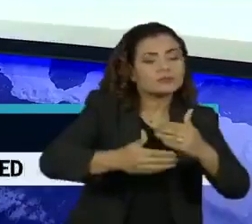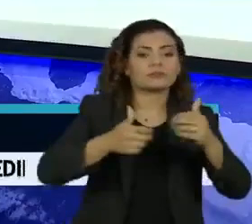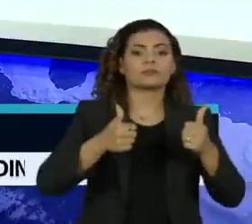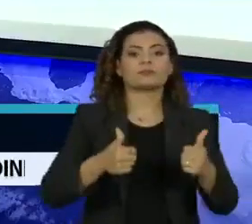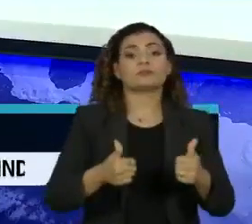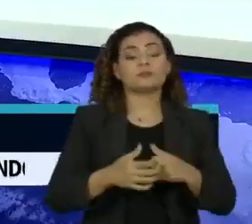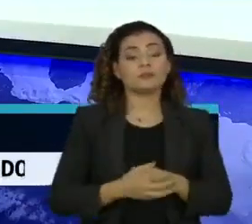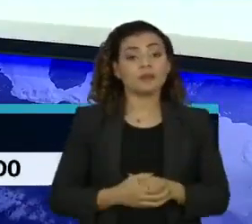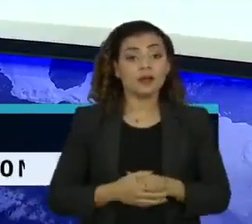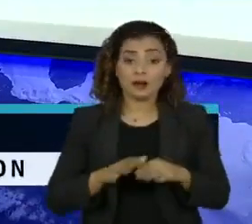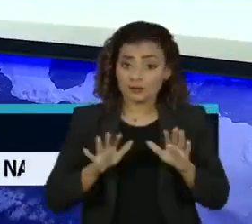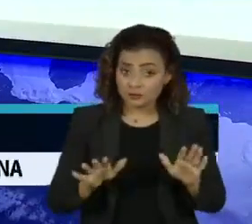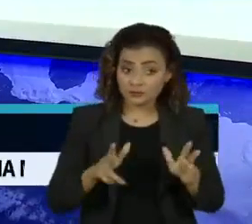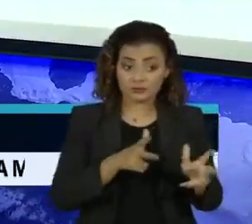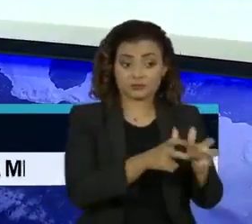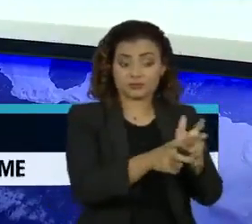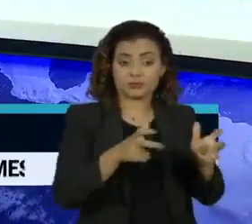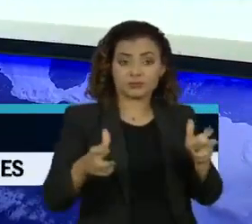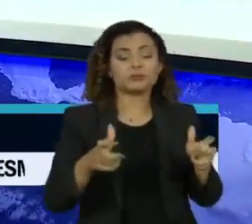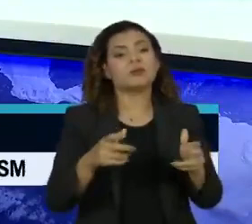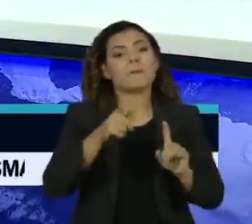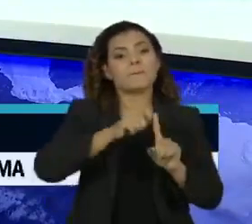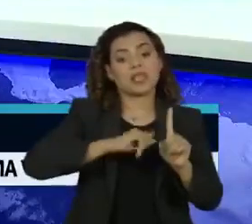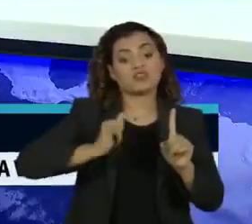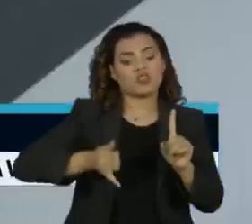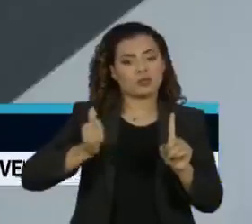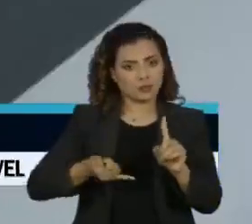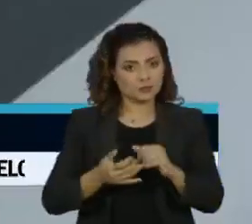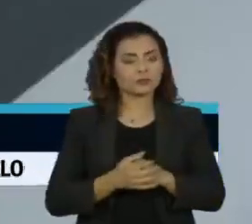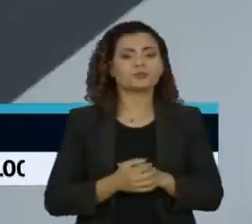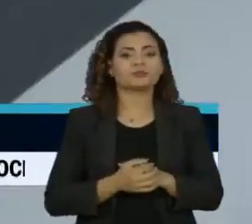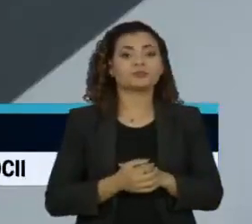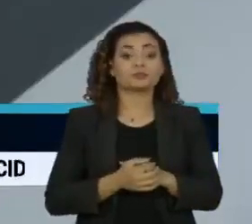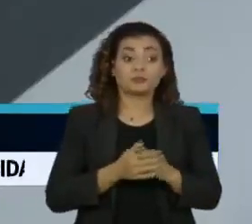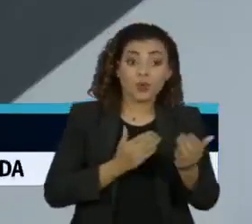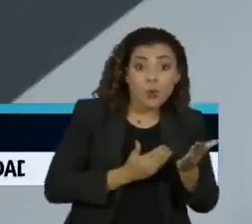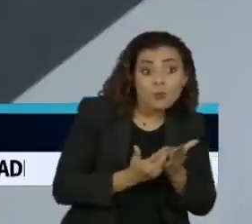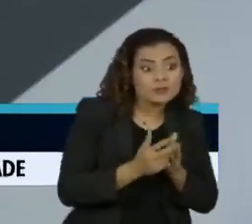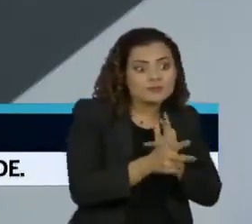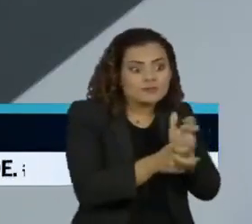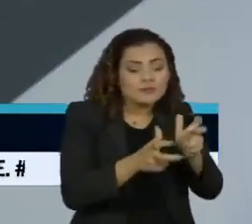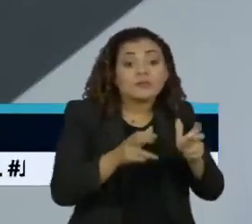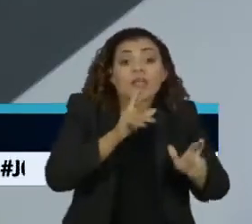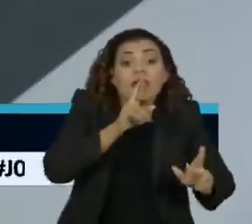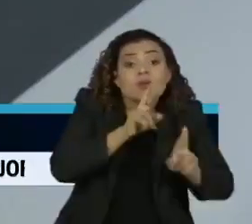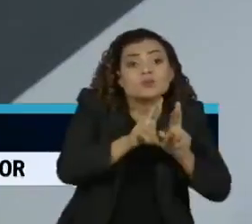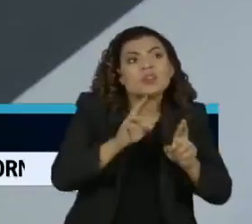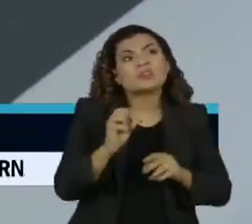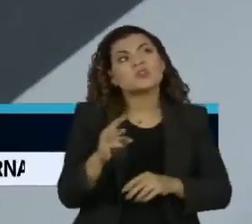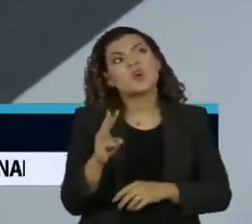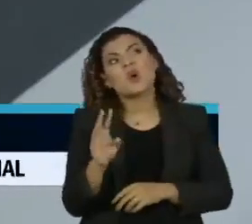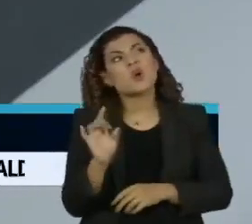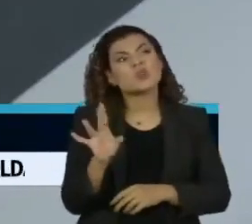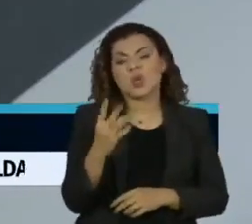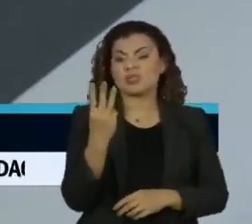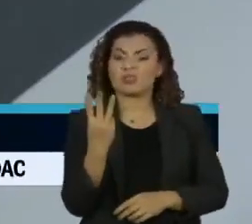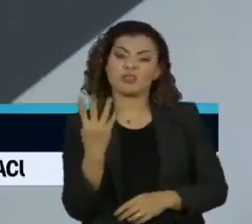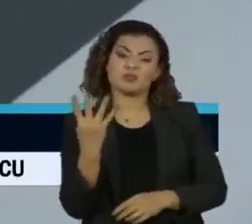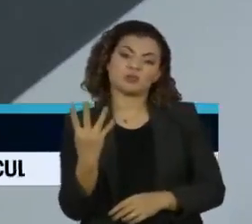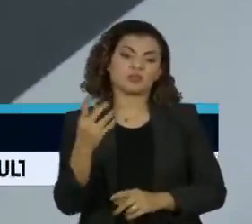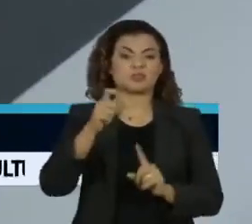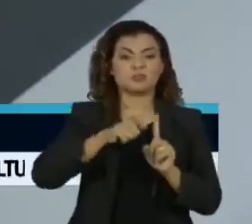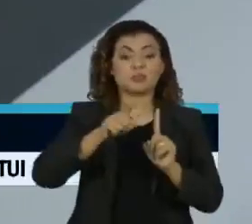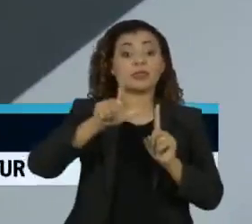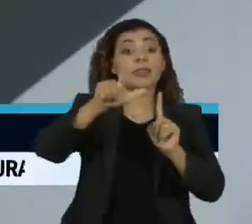normal. Então, mesmo vacinando a partir de janeiro, nós só vamos ter algum resultado três, quatro meses depois